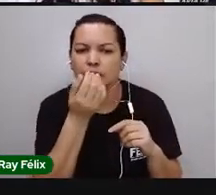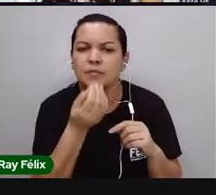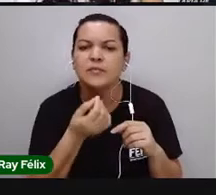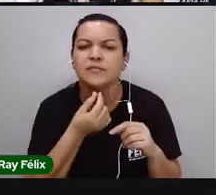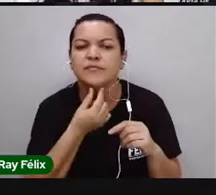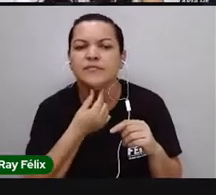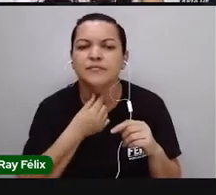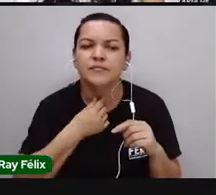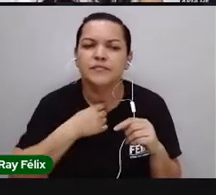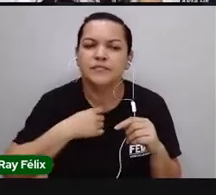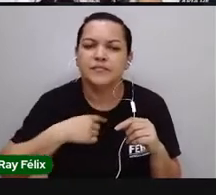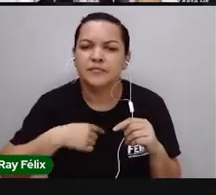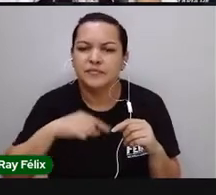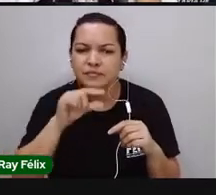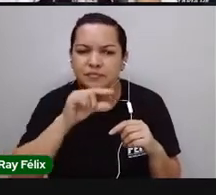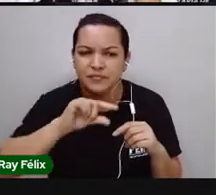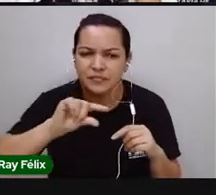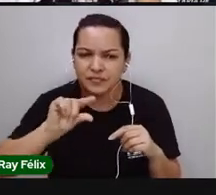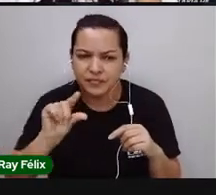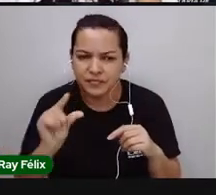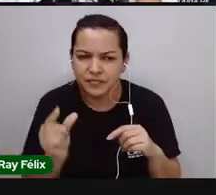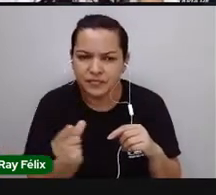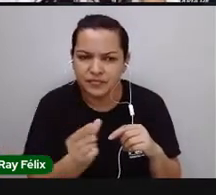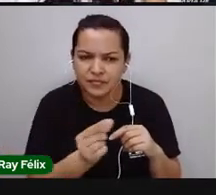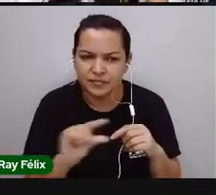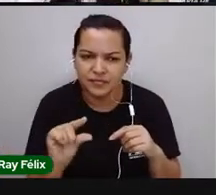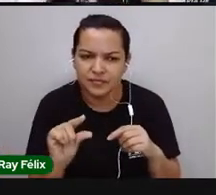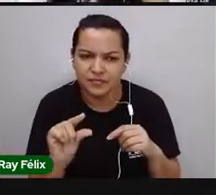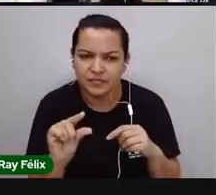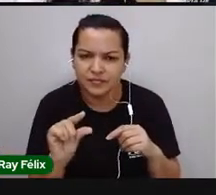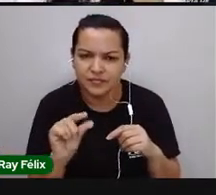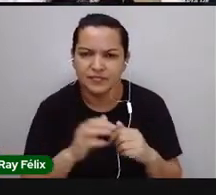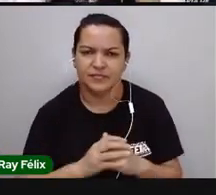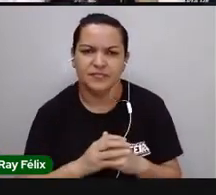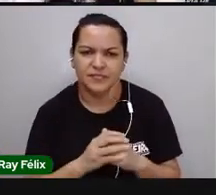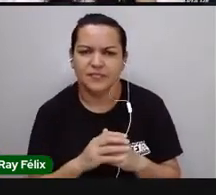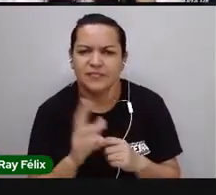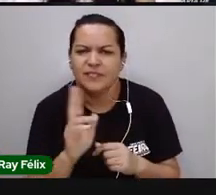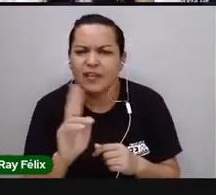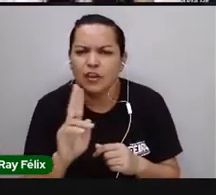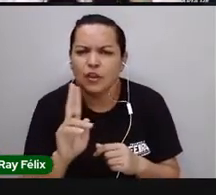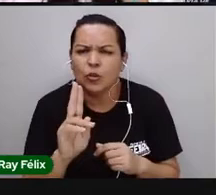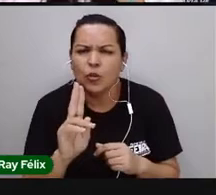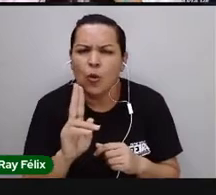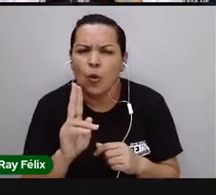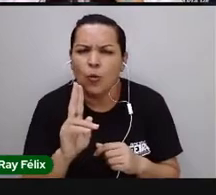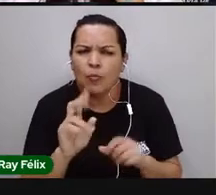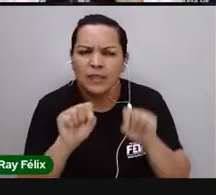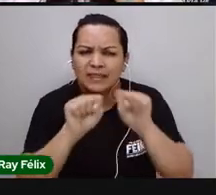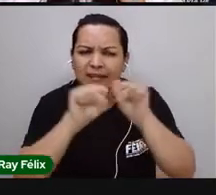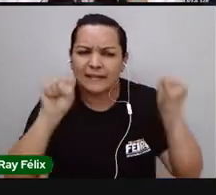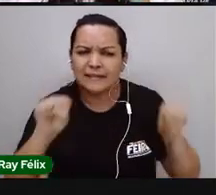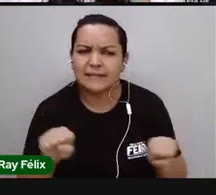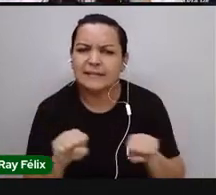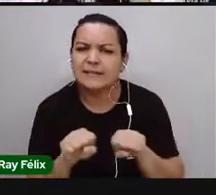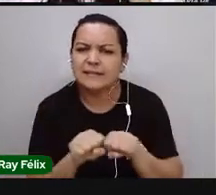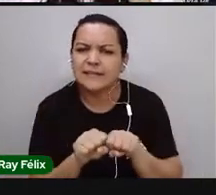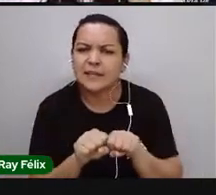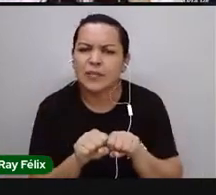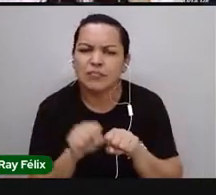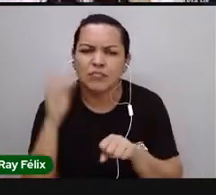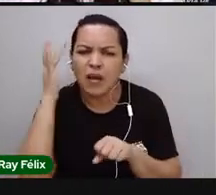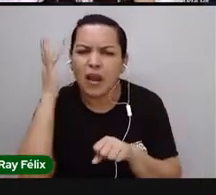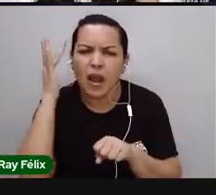Tá descendo essa rosquinha nesse órgão. Que nome a gente dá pra esse sistema? O vocês